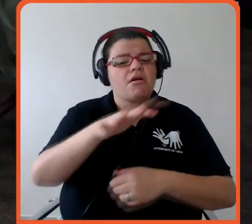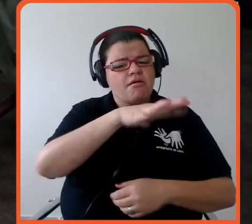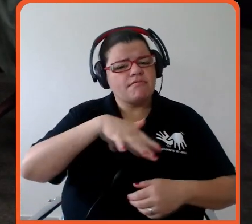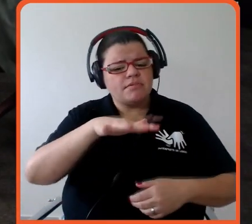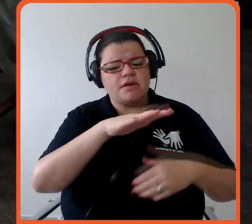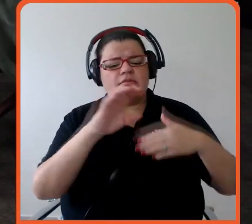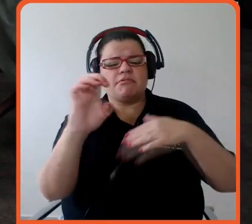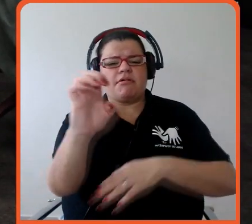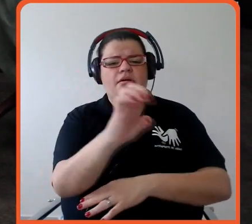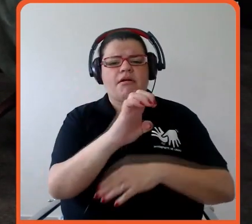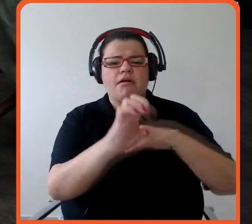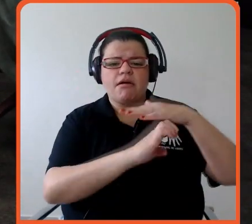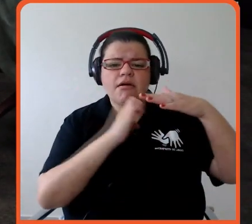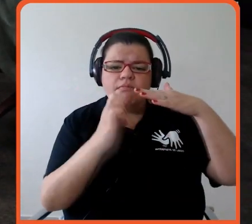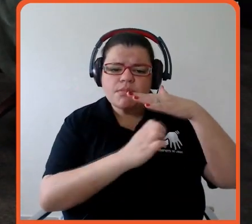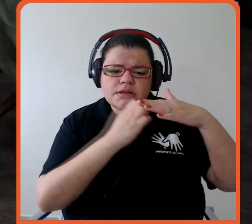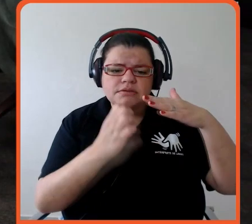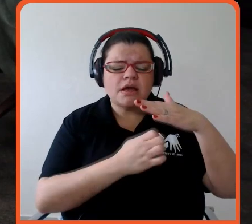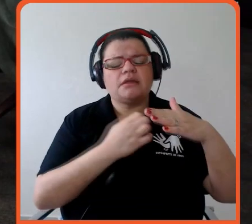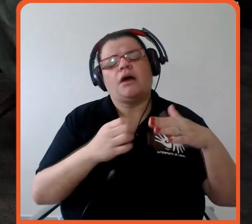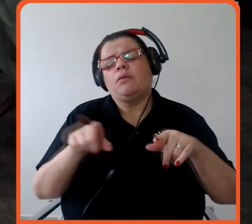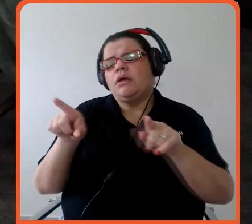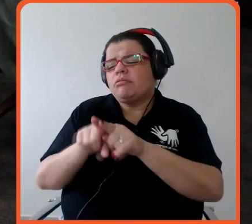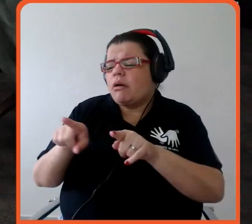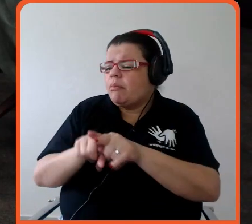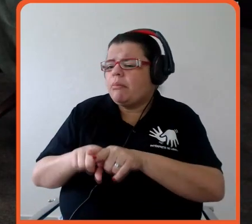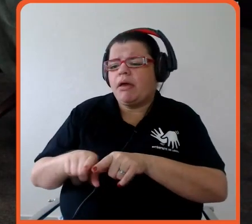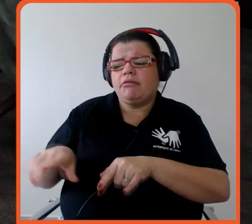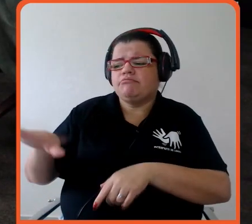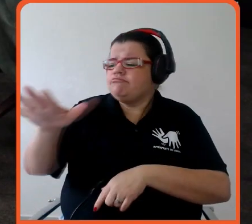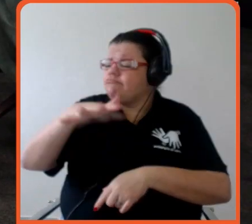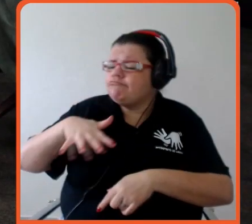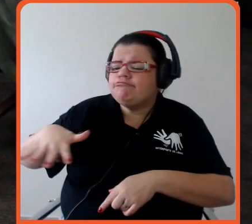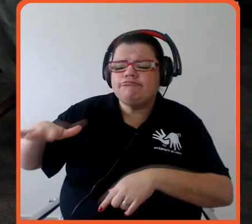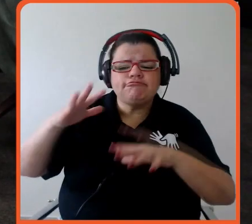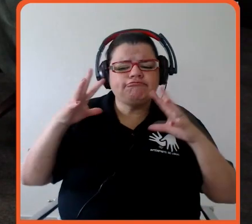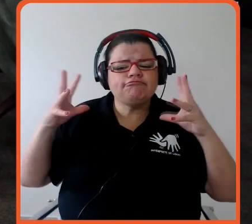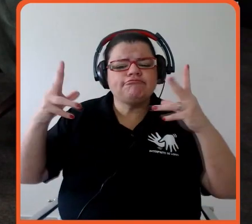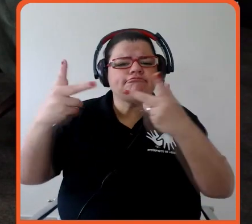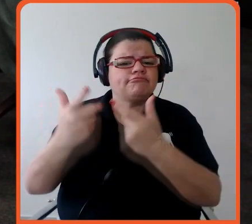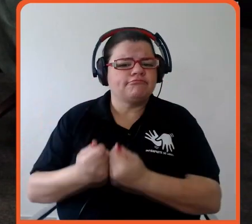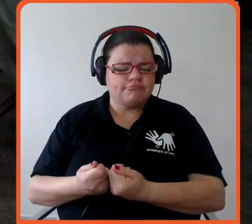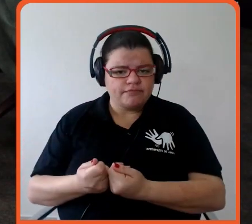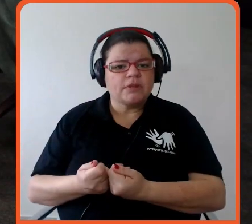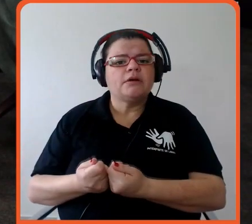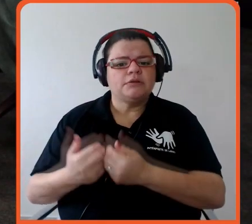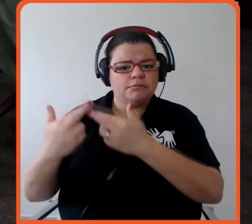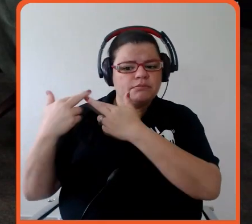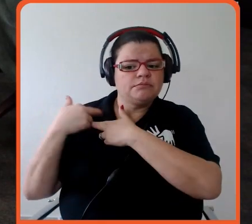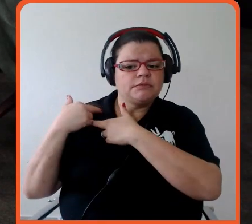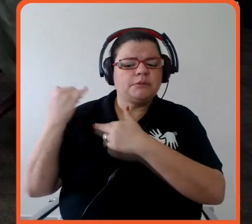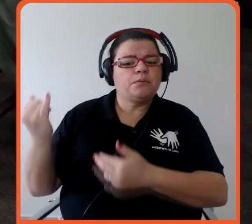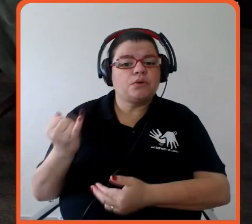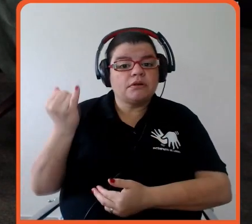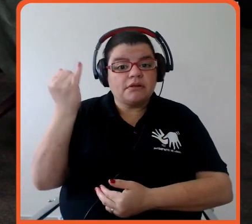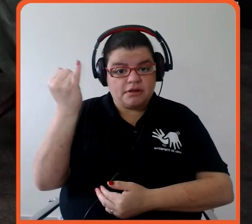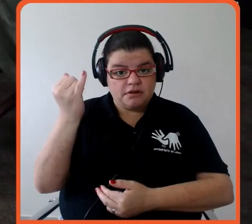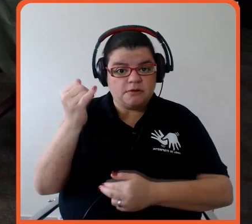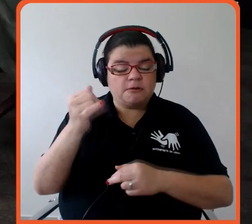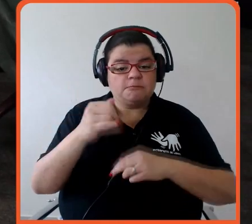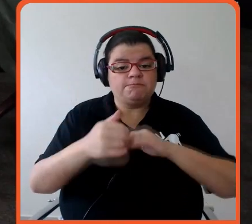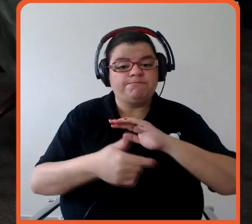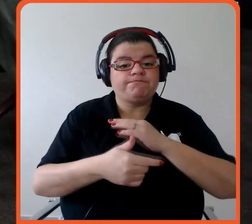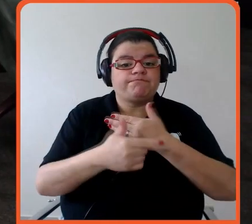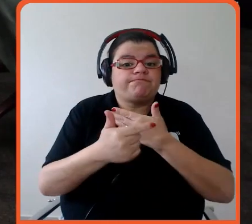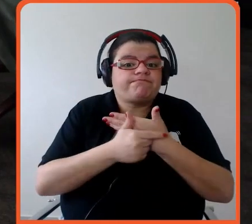e não, né, em todo tipo de ambiente, do papel que a empresa tem, mas não está sendo